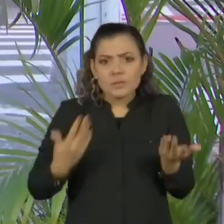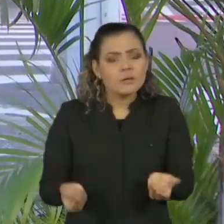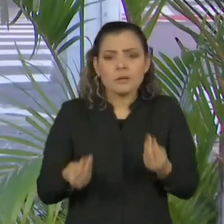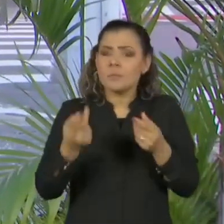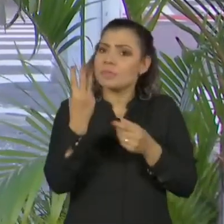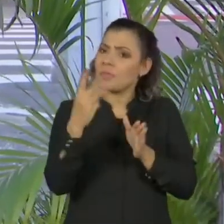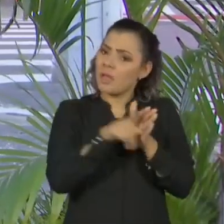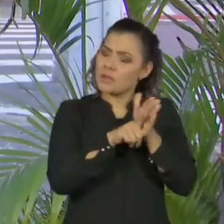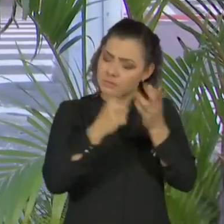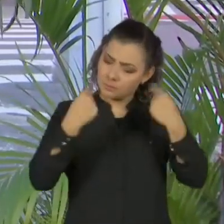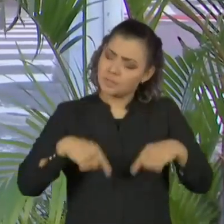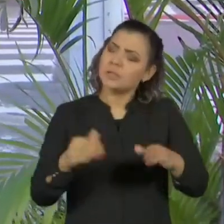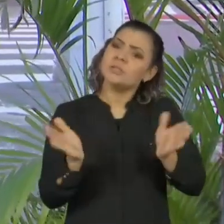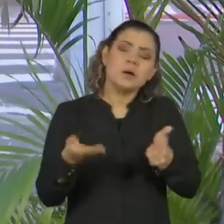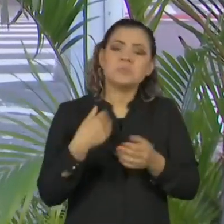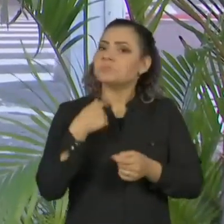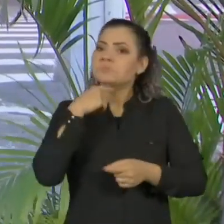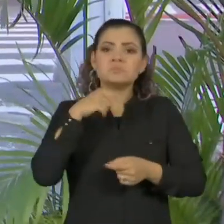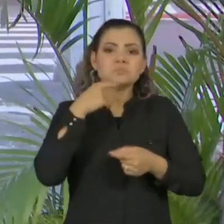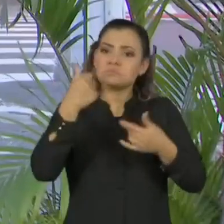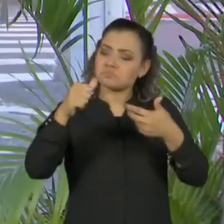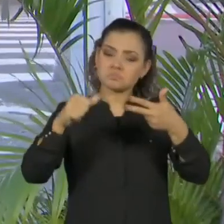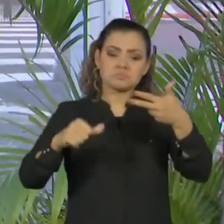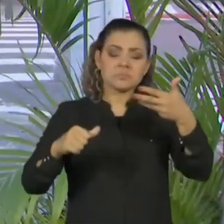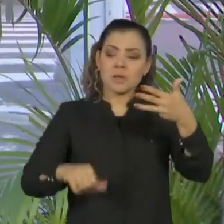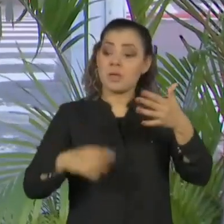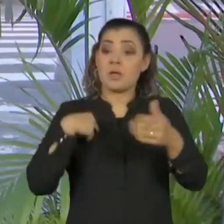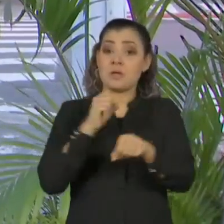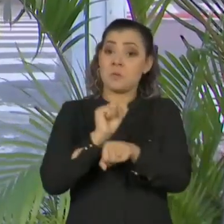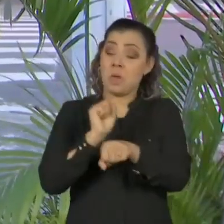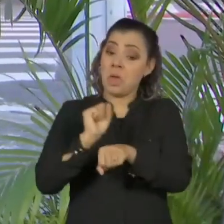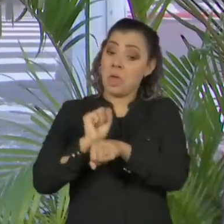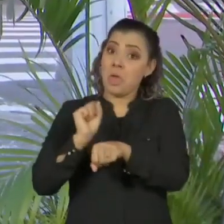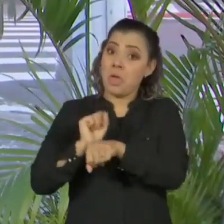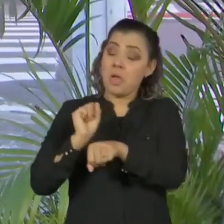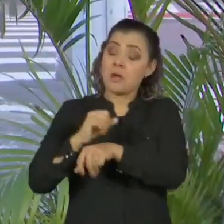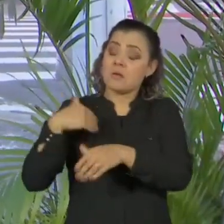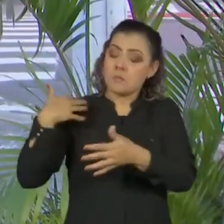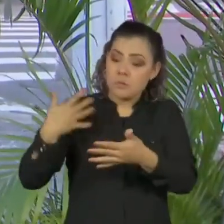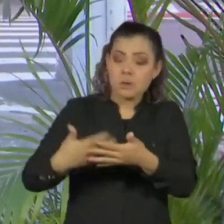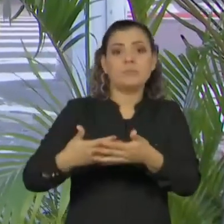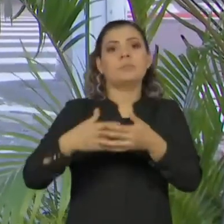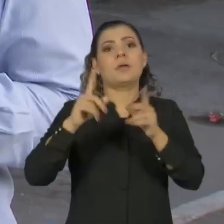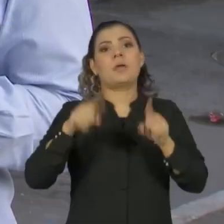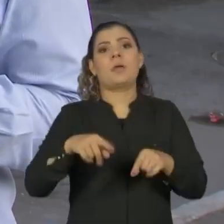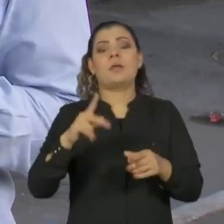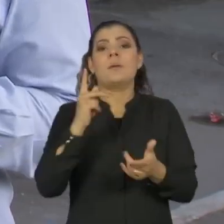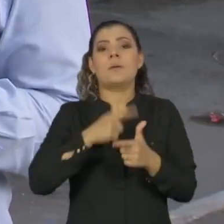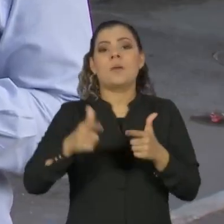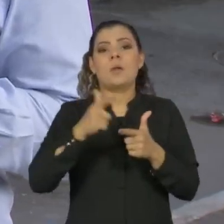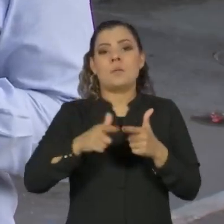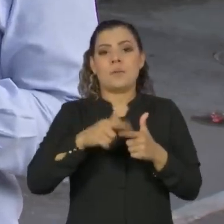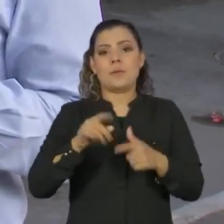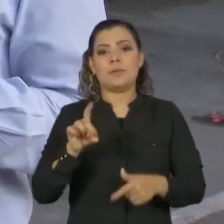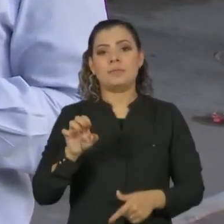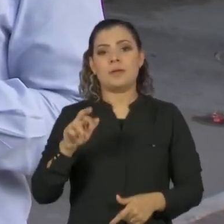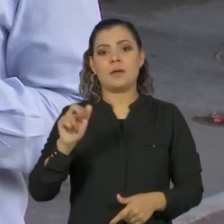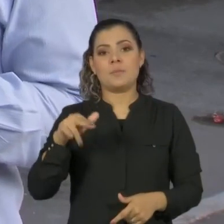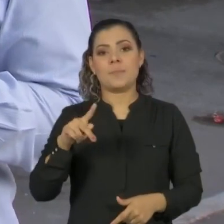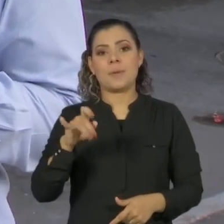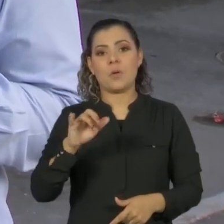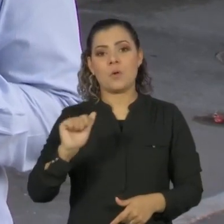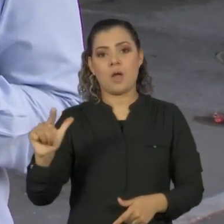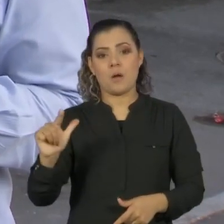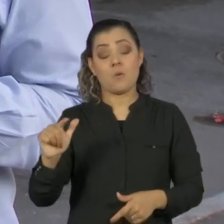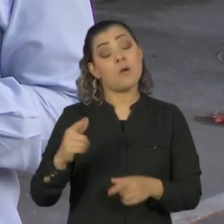descartado. Aí esperei, aguardei. Quando foi constatado, foi um derrame pleural. Para evitar que a população de rua fique